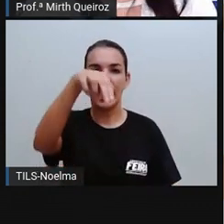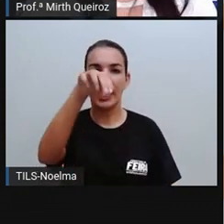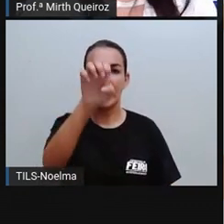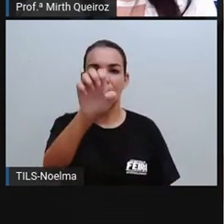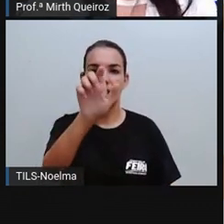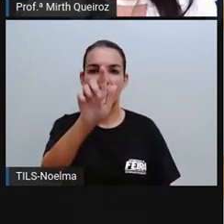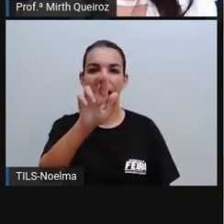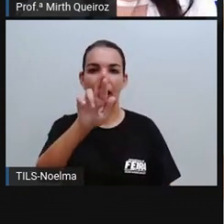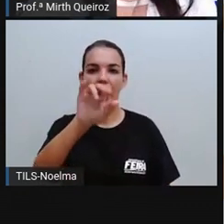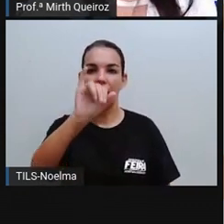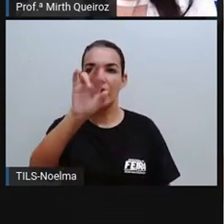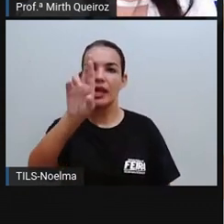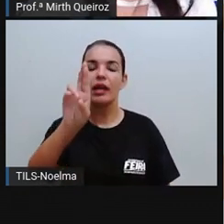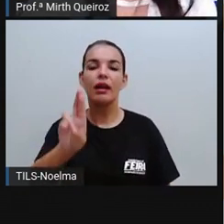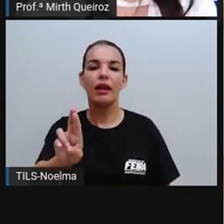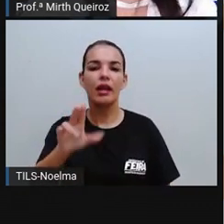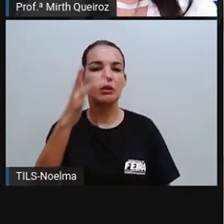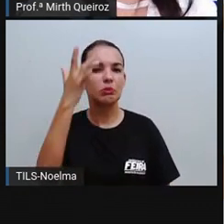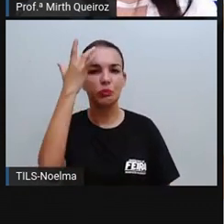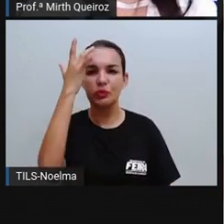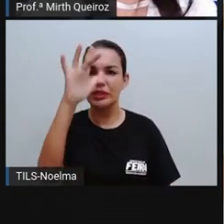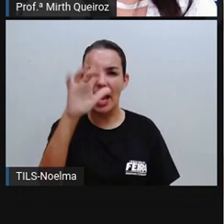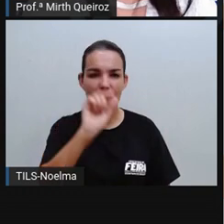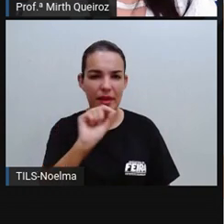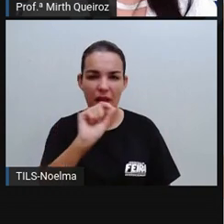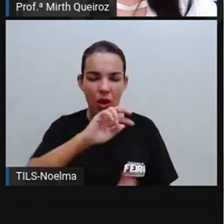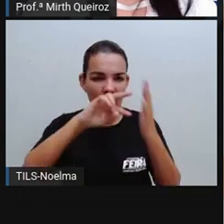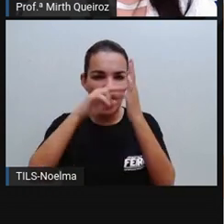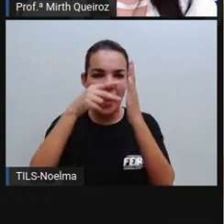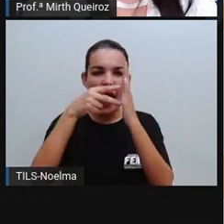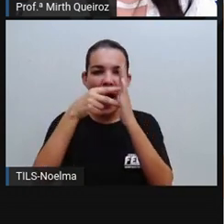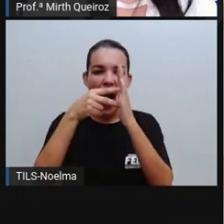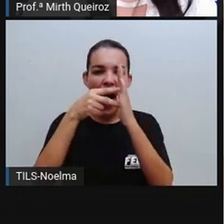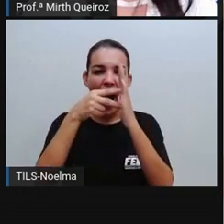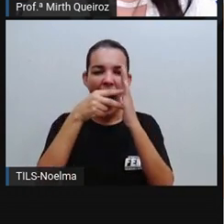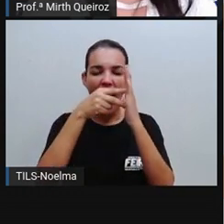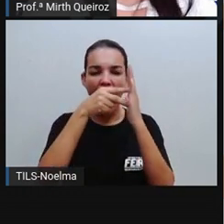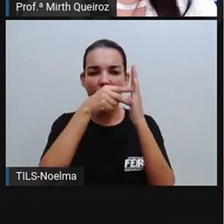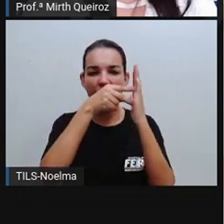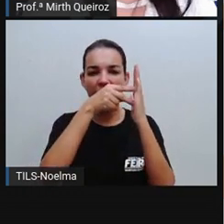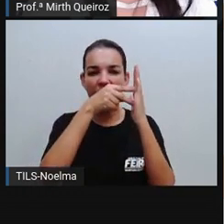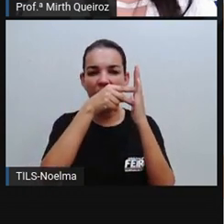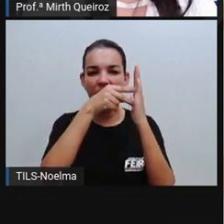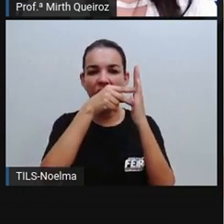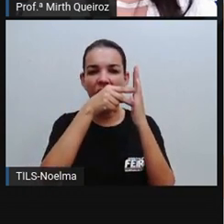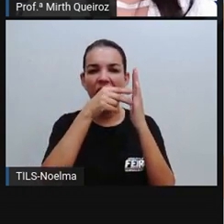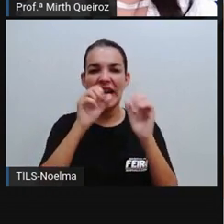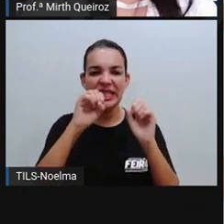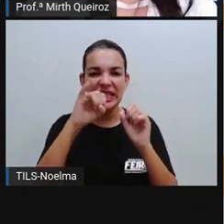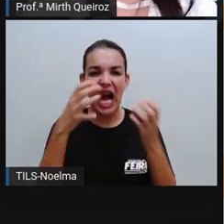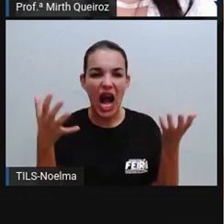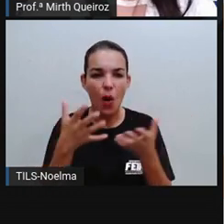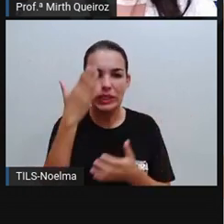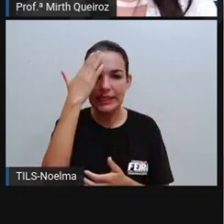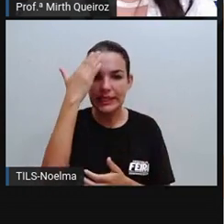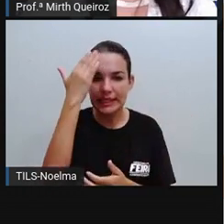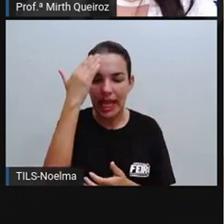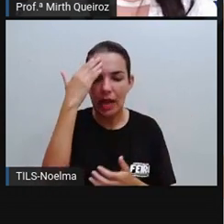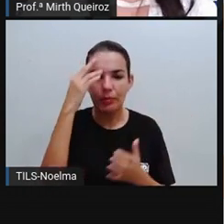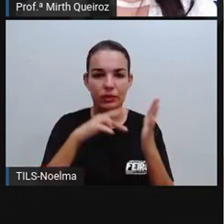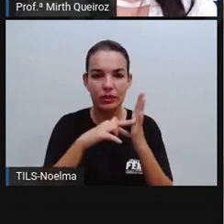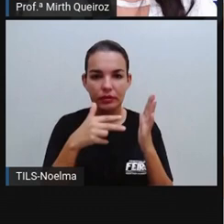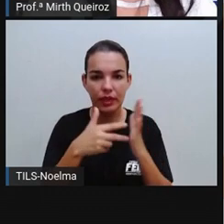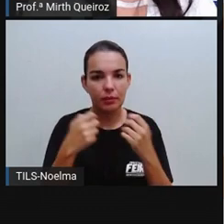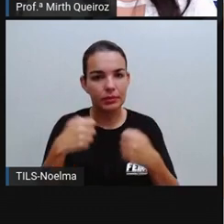sem que a gente soubesse o significado, né? E a partir do momento que a gente sabe o significado, a gente vai tirando aí do nosso